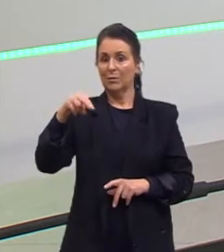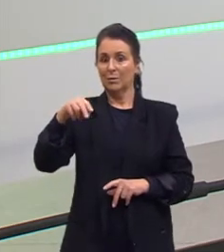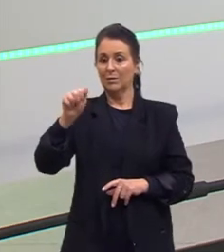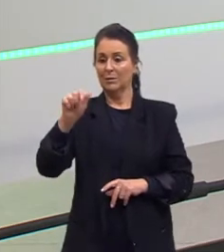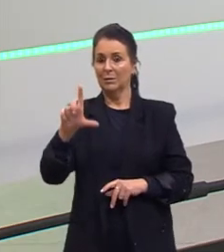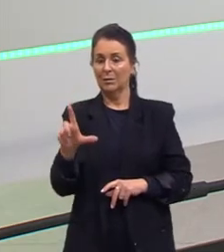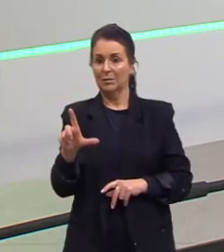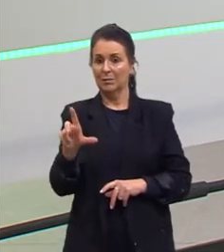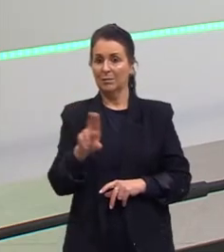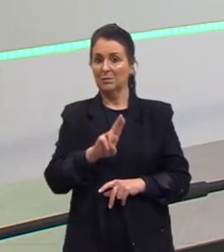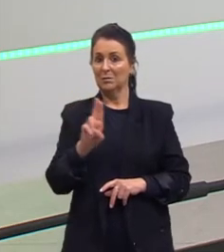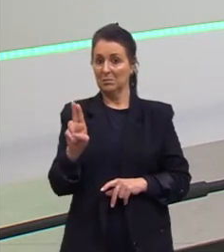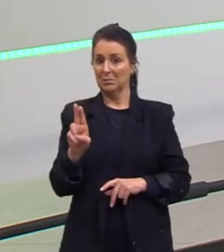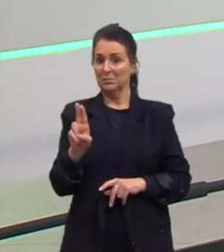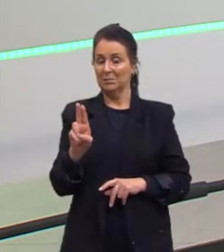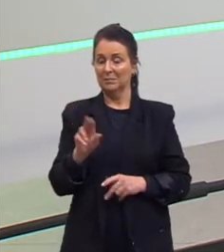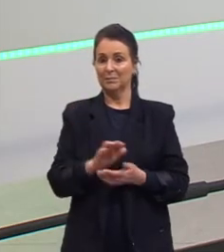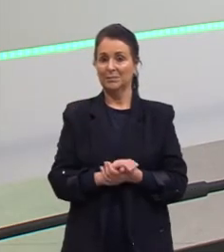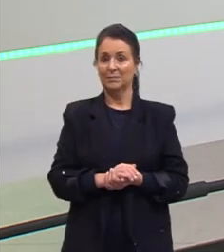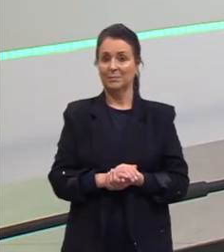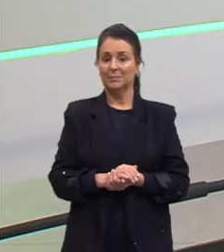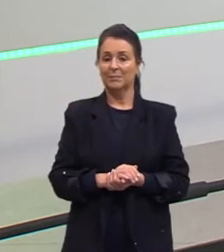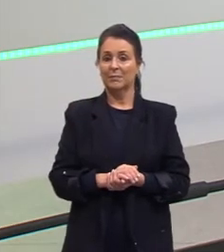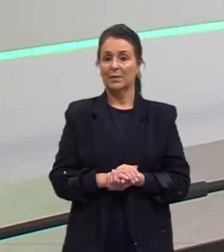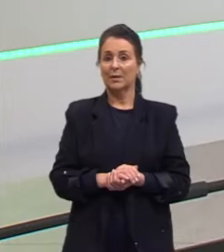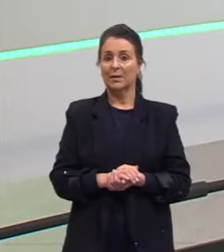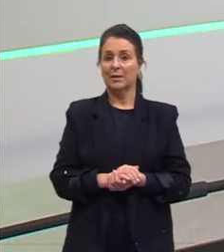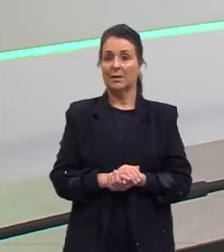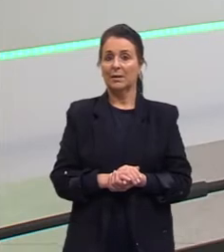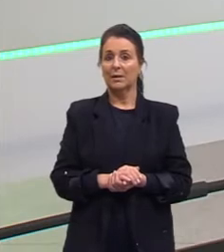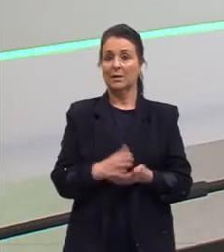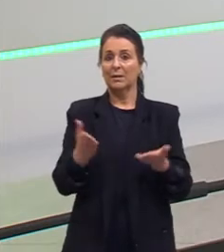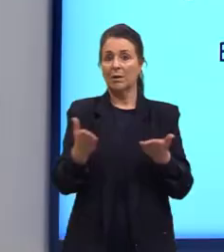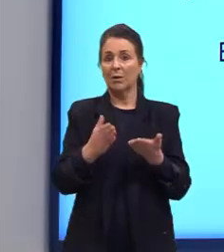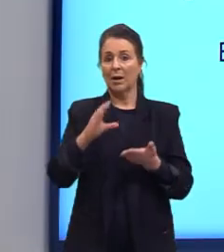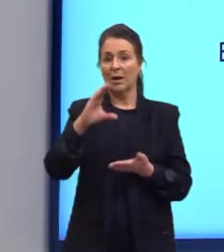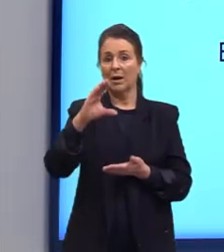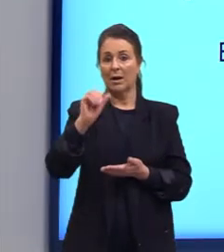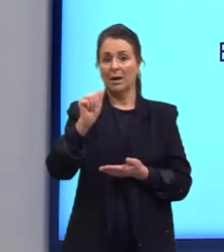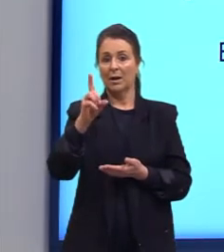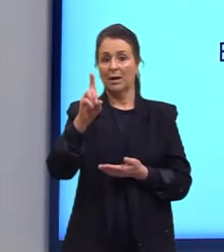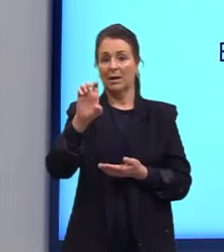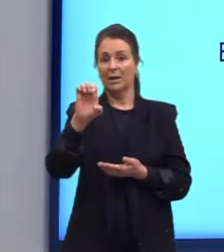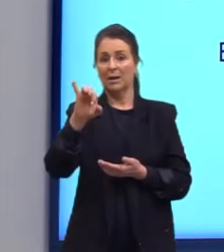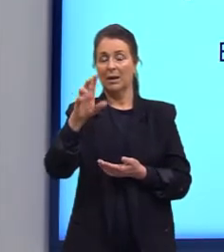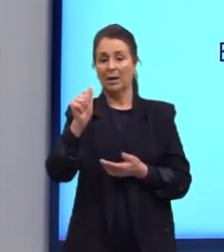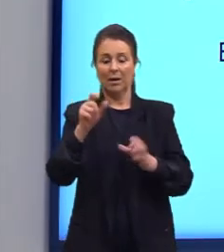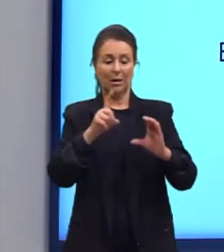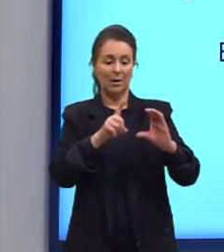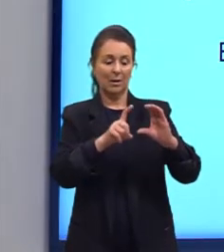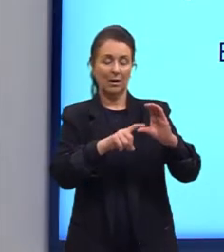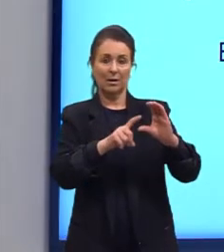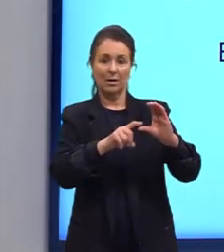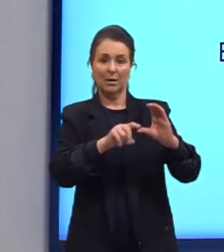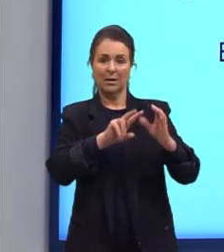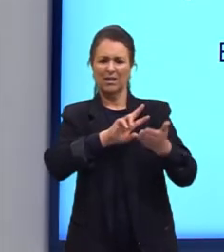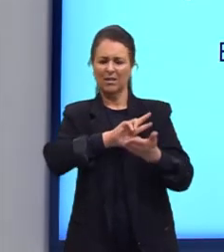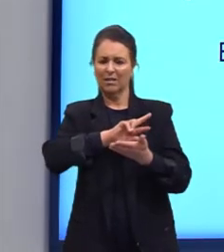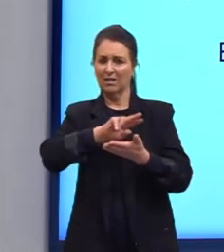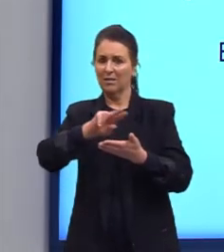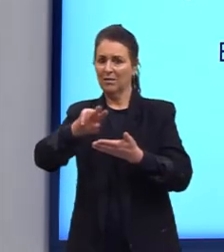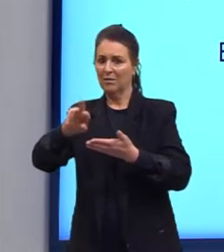o nome é intuitivo. E a de cadeia? A gente sabe que as cadeias carbônicas têm várias